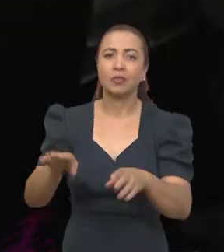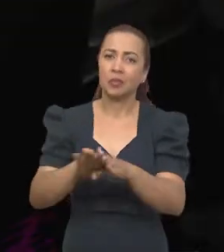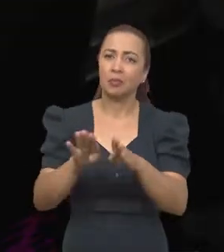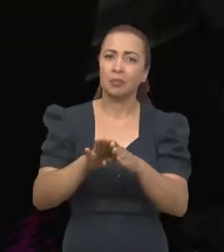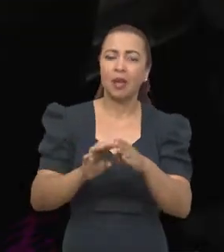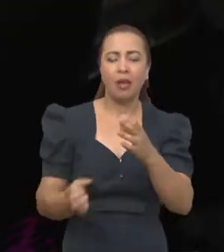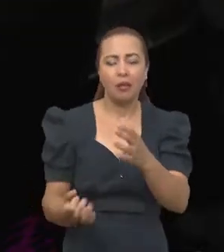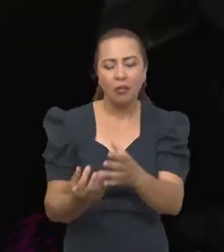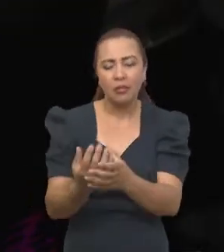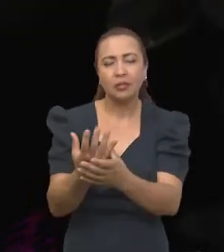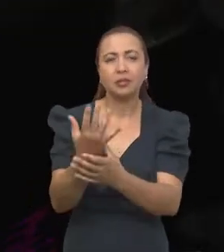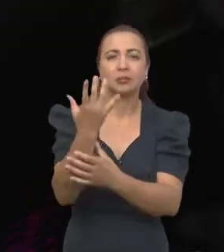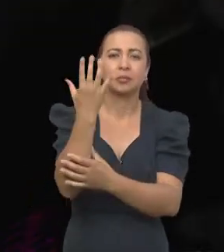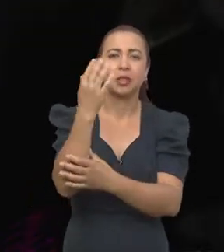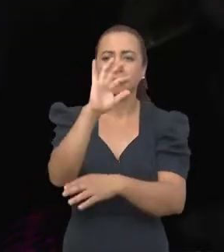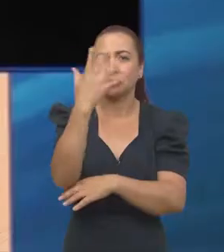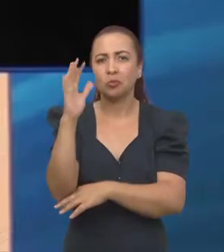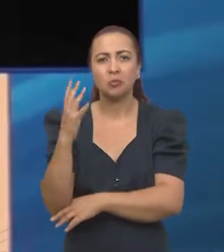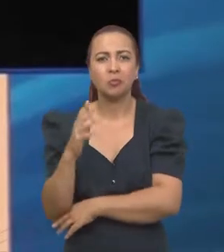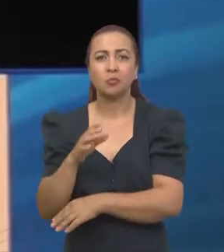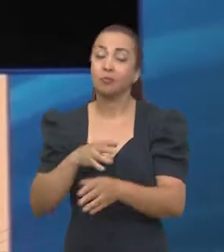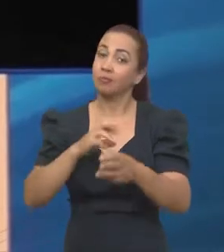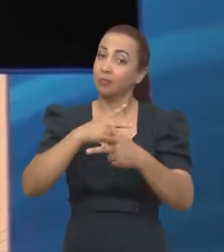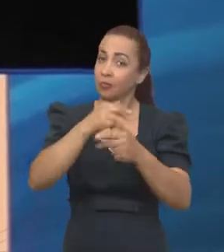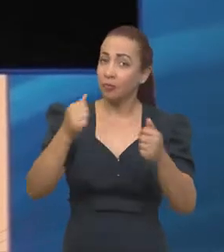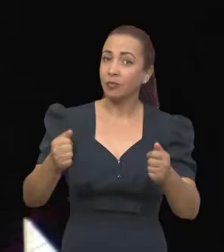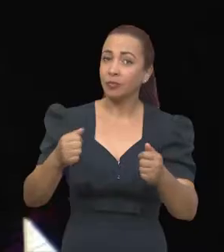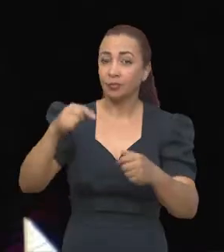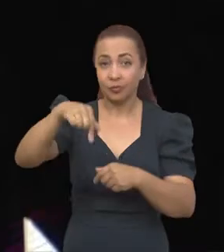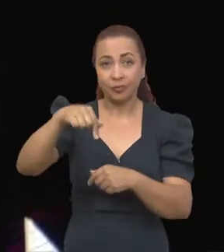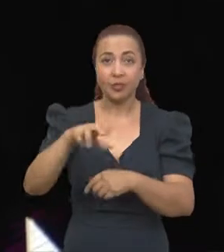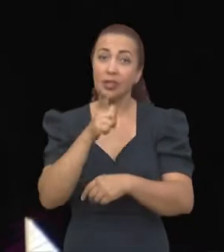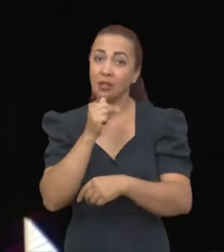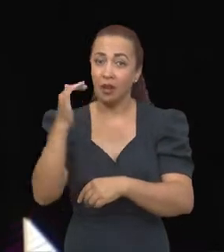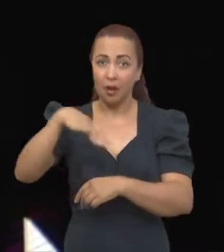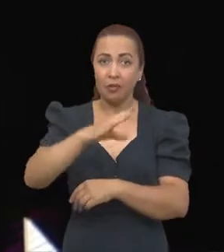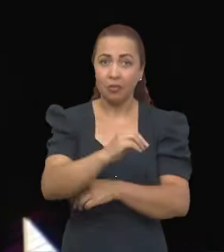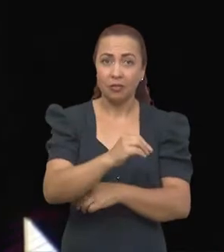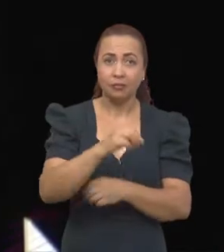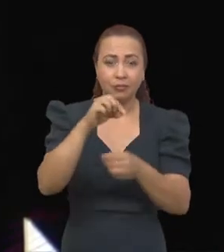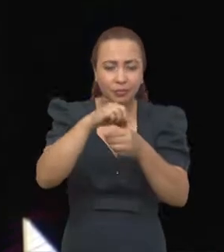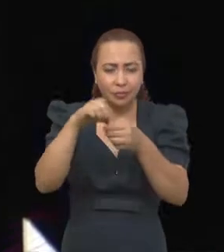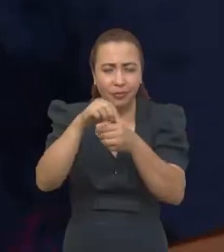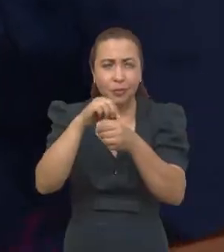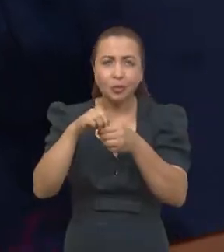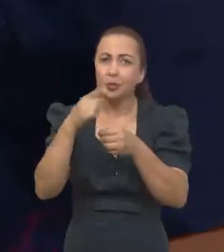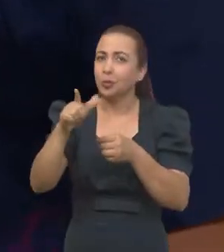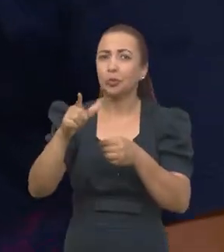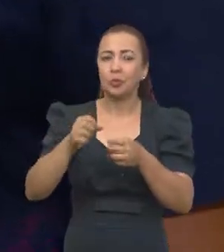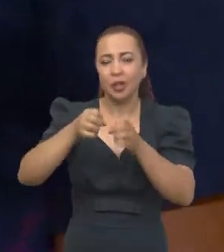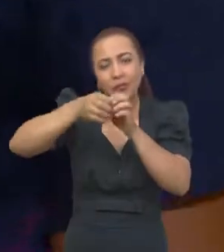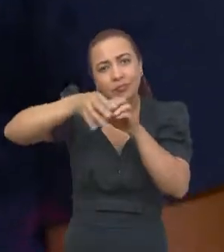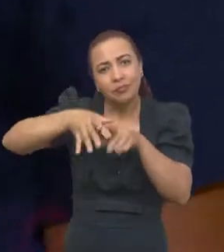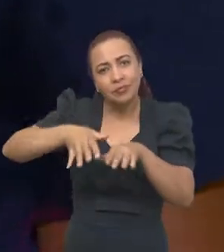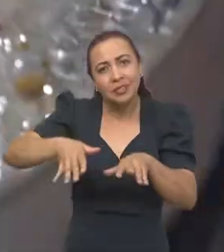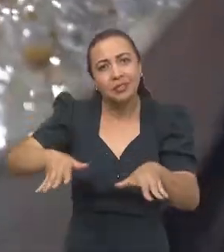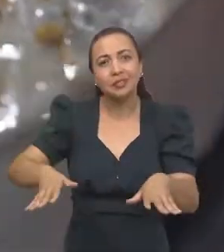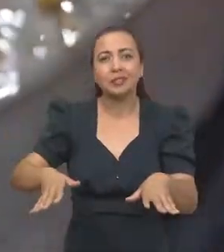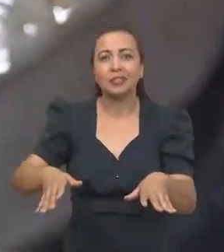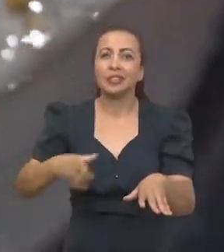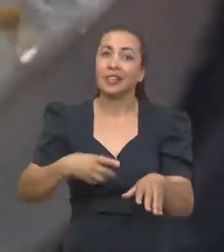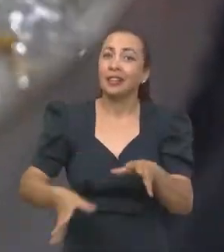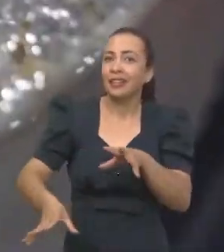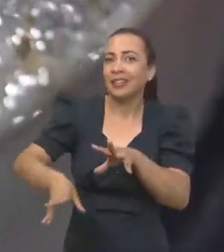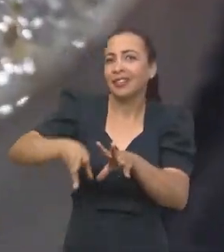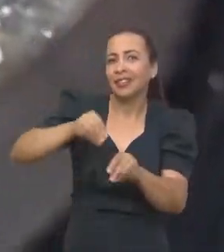fotossíntese, o crescimento de plantas, entre aspas, no mar é microbiana. Então, não temos as raízes que